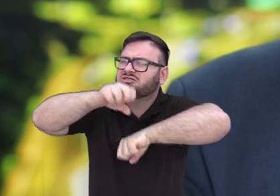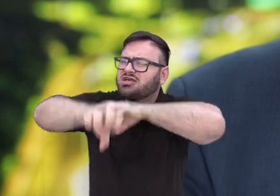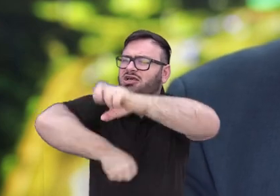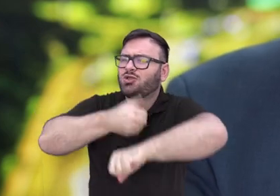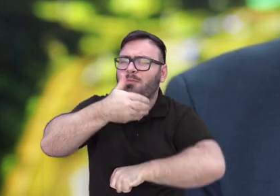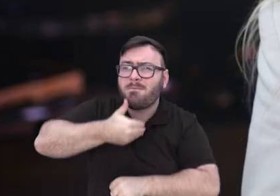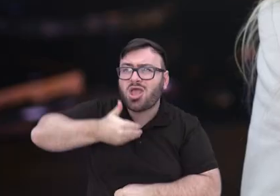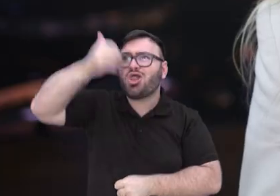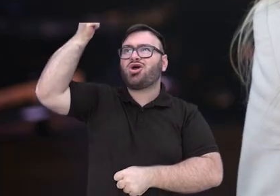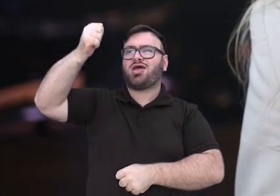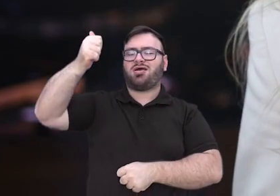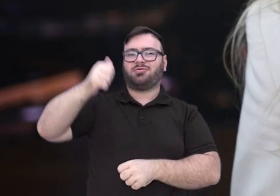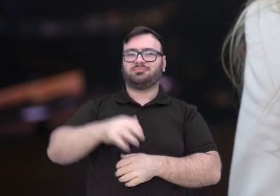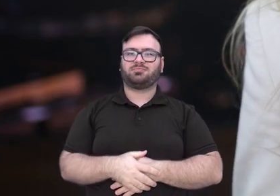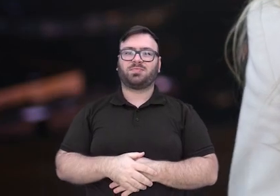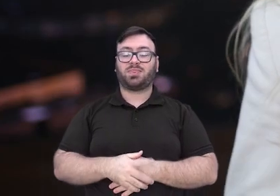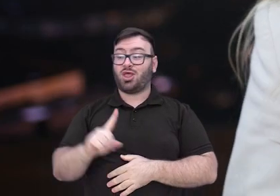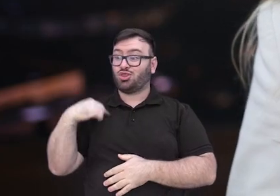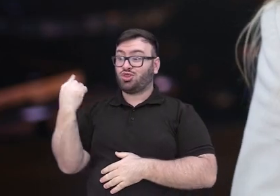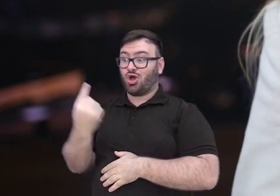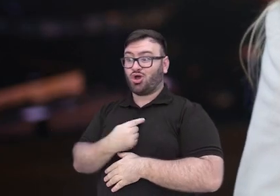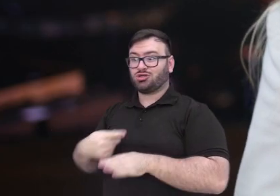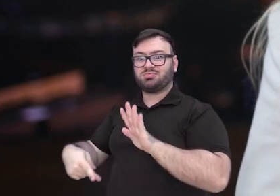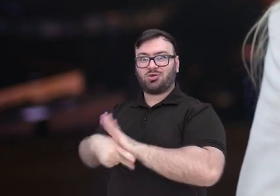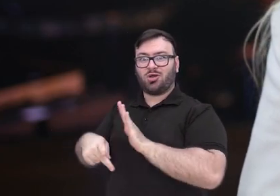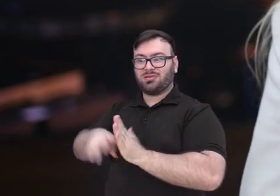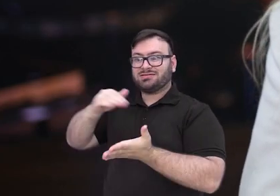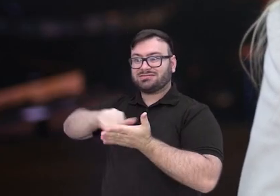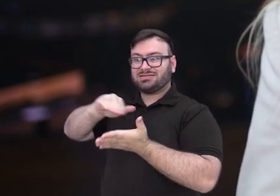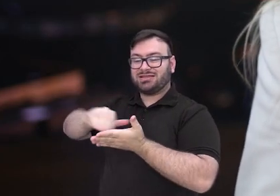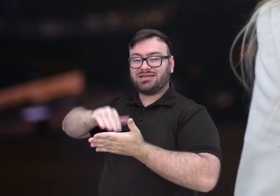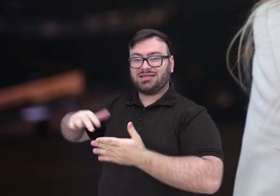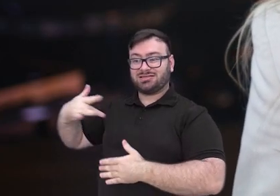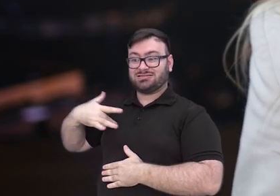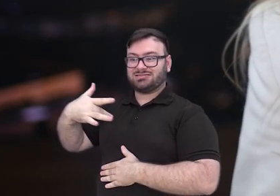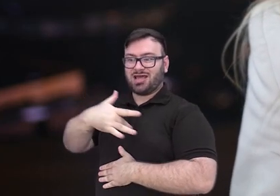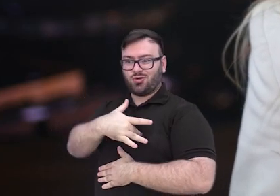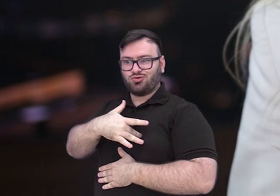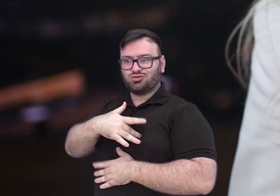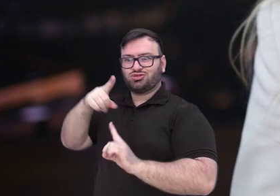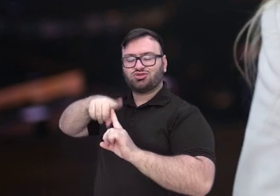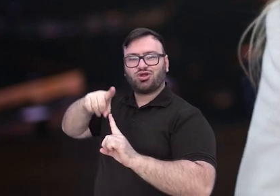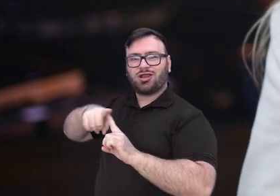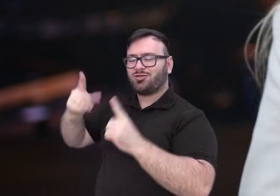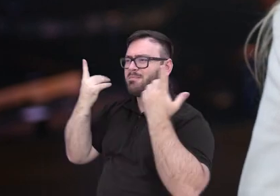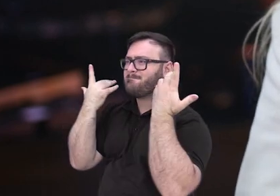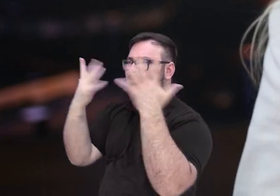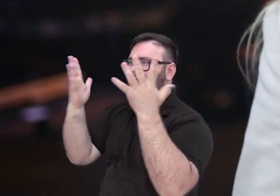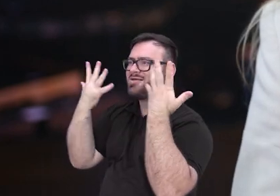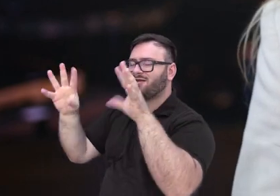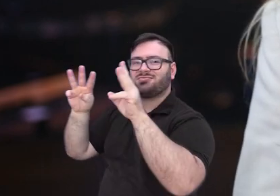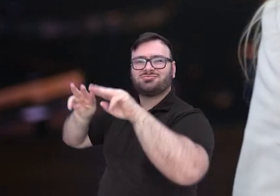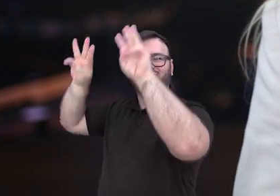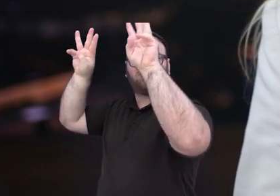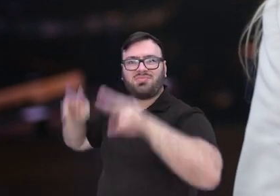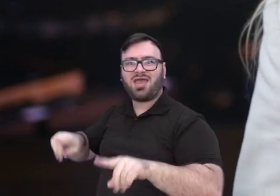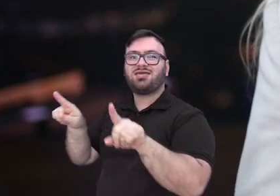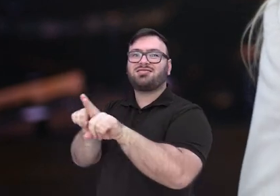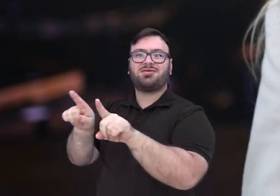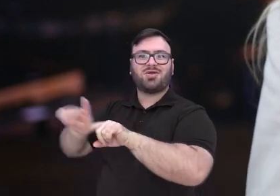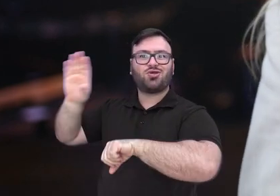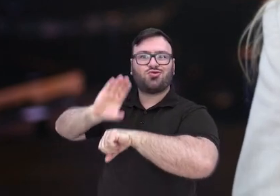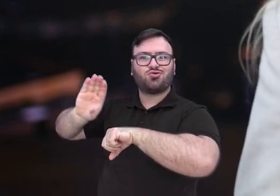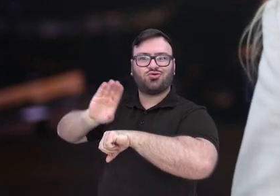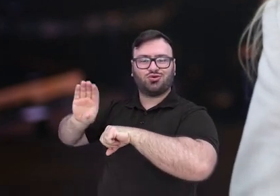pelo município. Nós, enquanto Secretaria Municipal de Saúde de Toledo, parabenizamos ao FPR e o curso de medicina